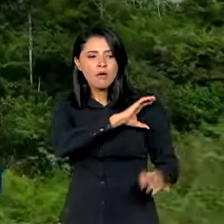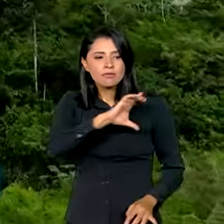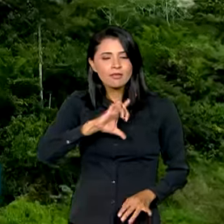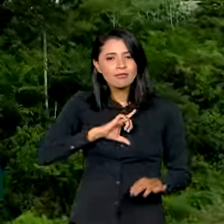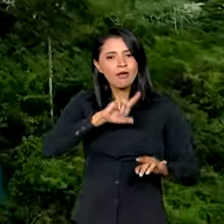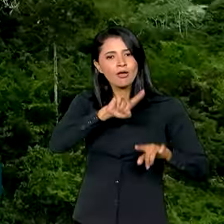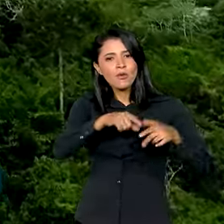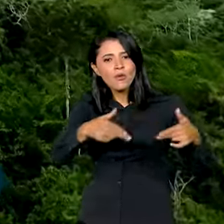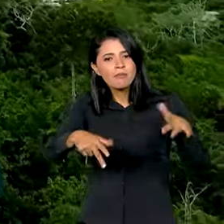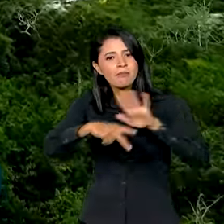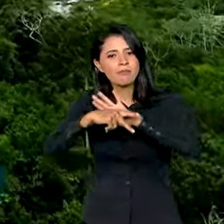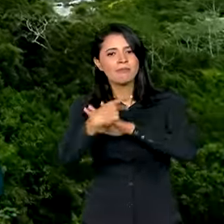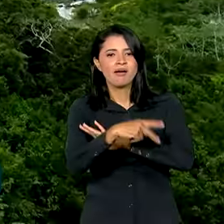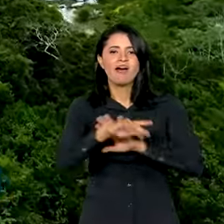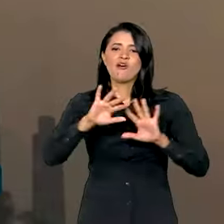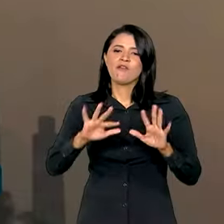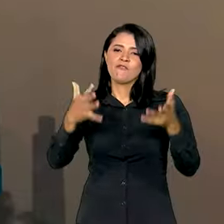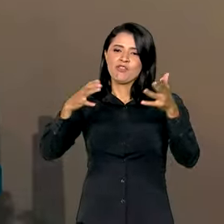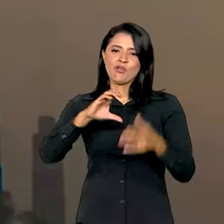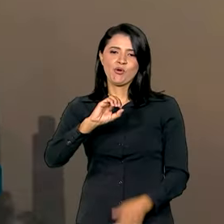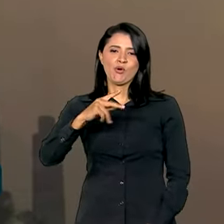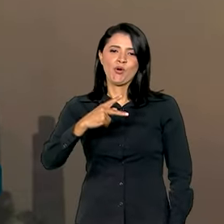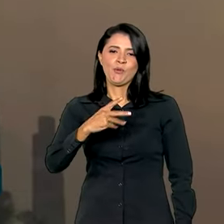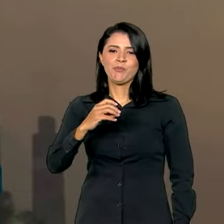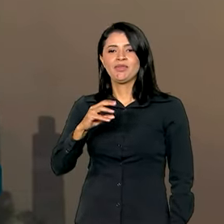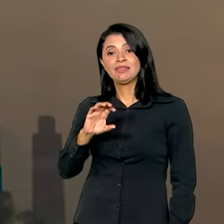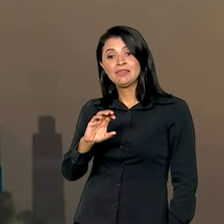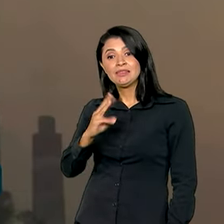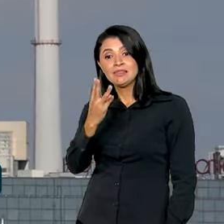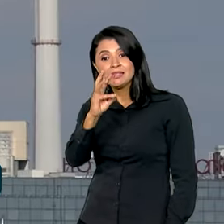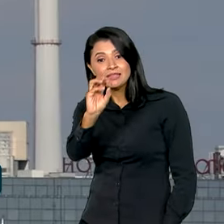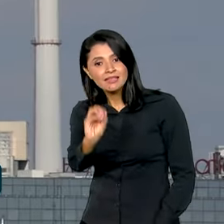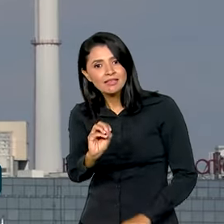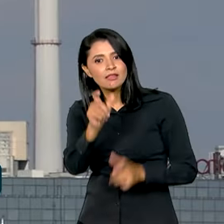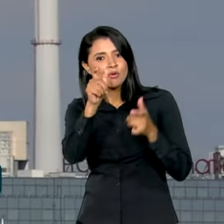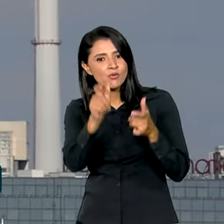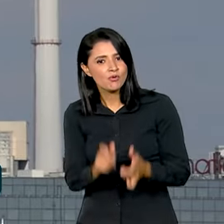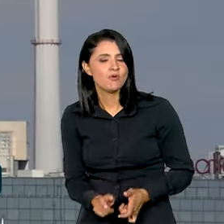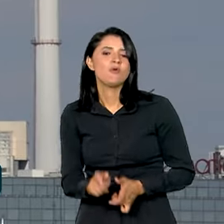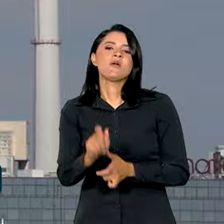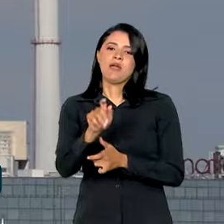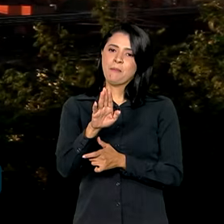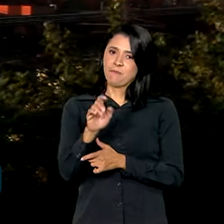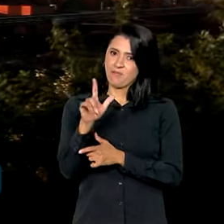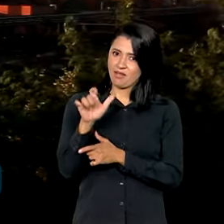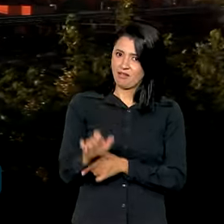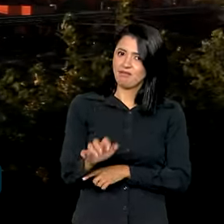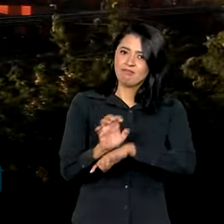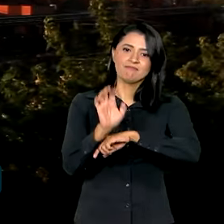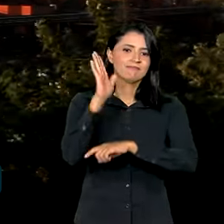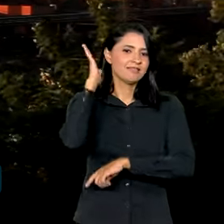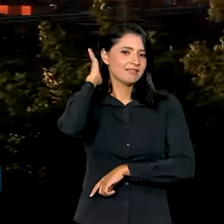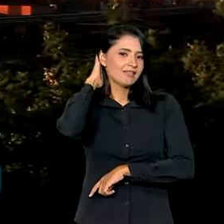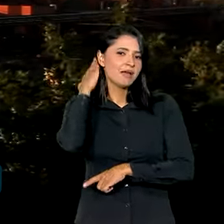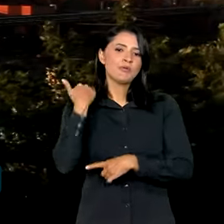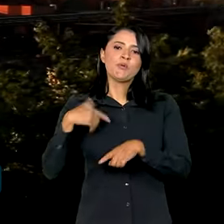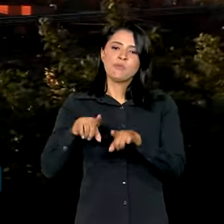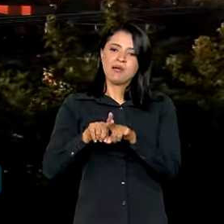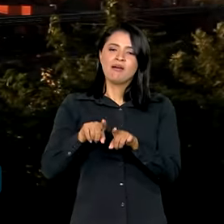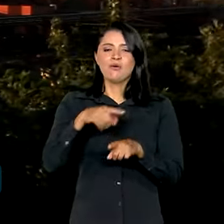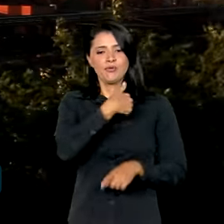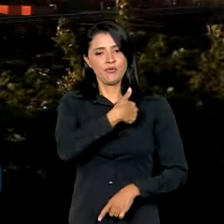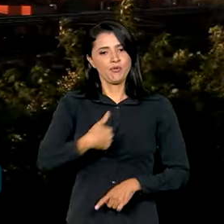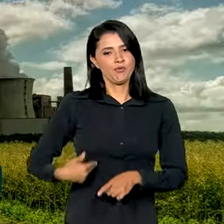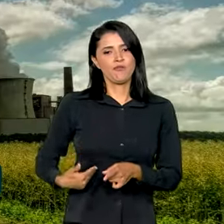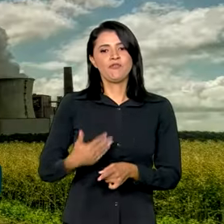e garantir a colaboração. Entre o município-sede, Belém, o estado do Pará e o governo federal, além